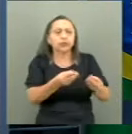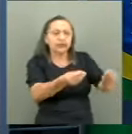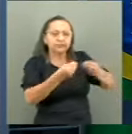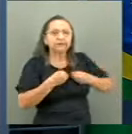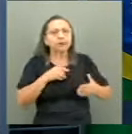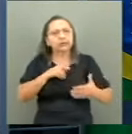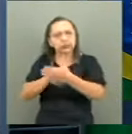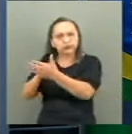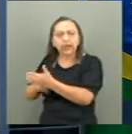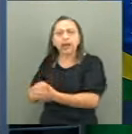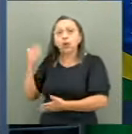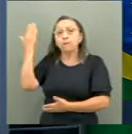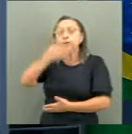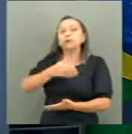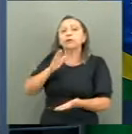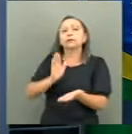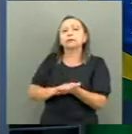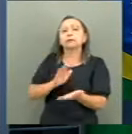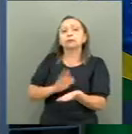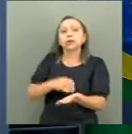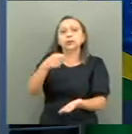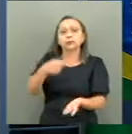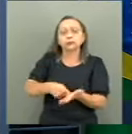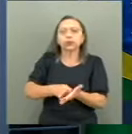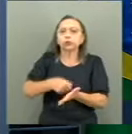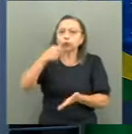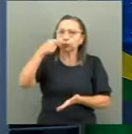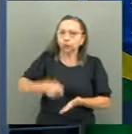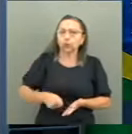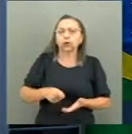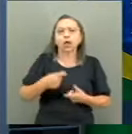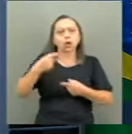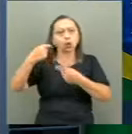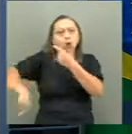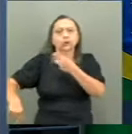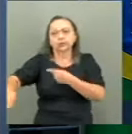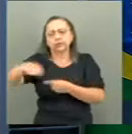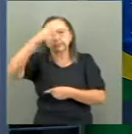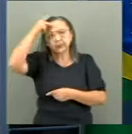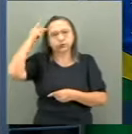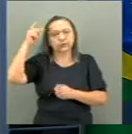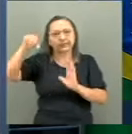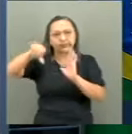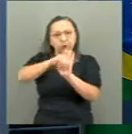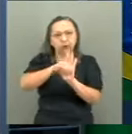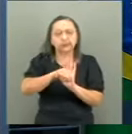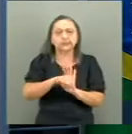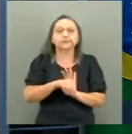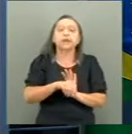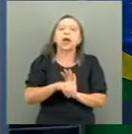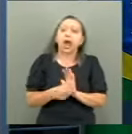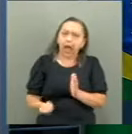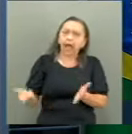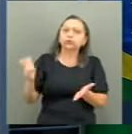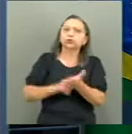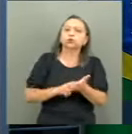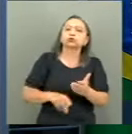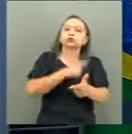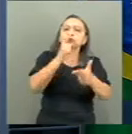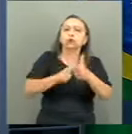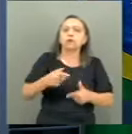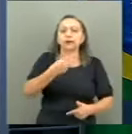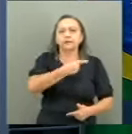e exigindo punição dura contra os criminosos. Assumo novamente a presidência